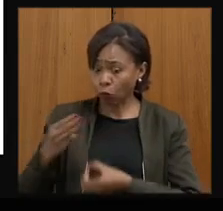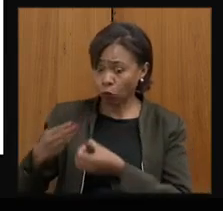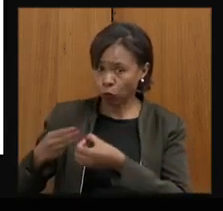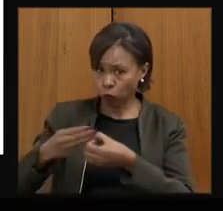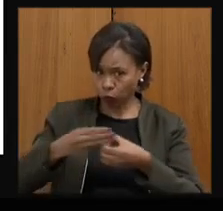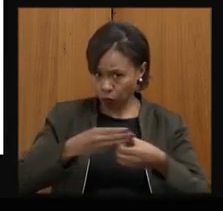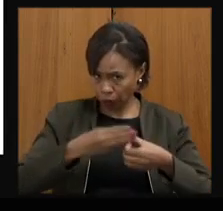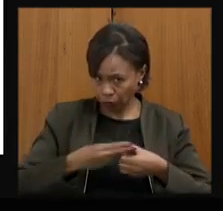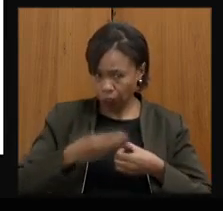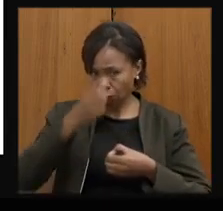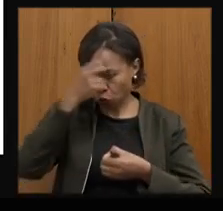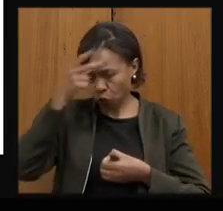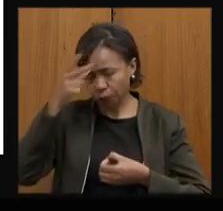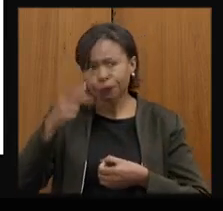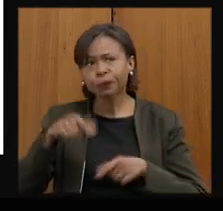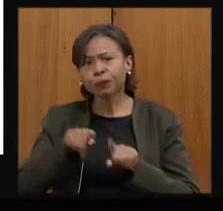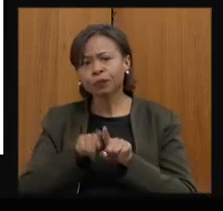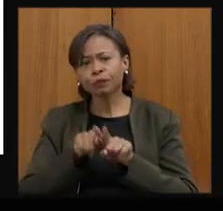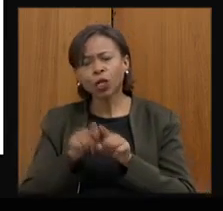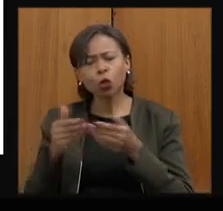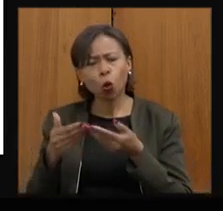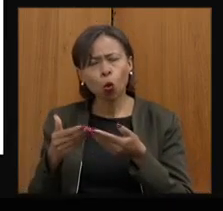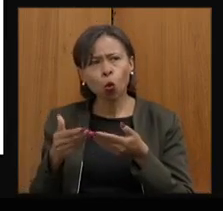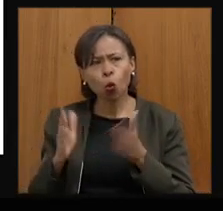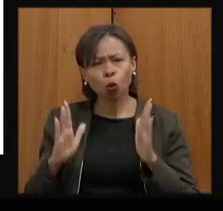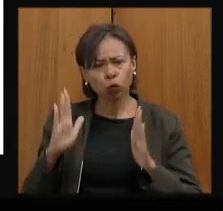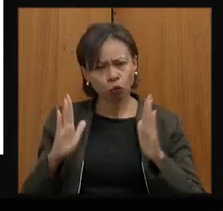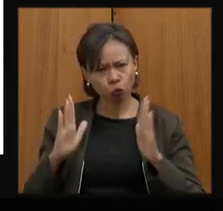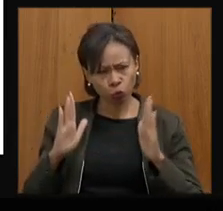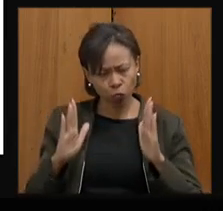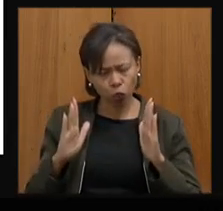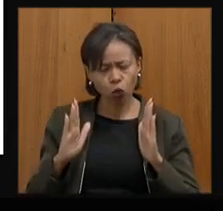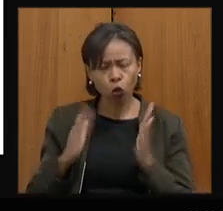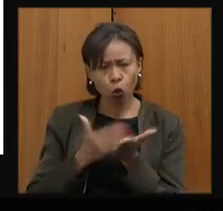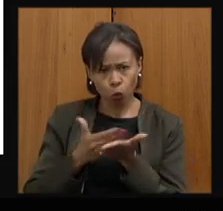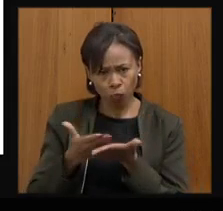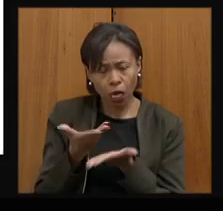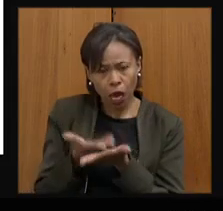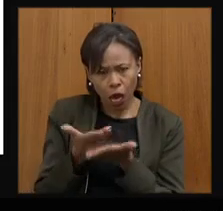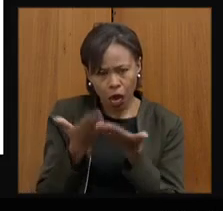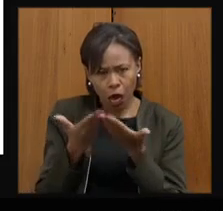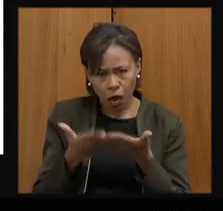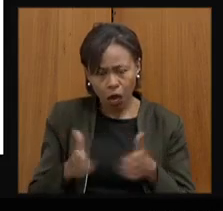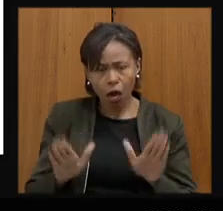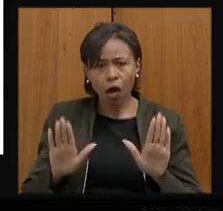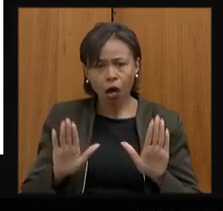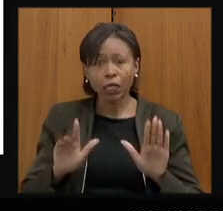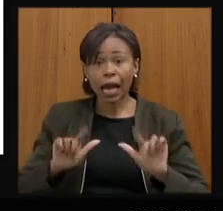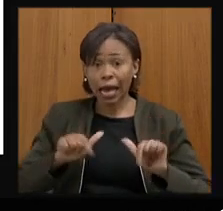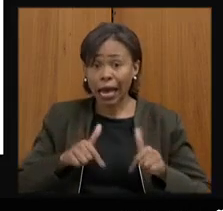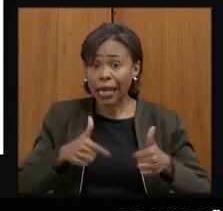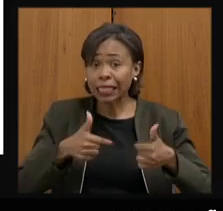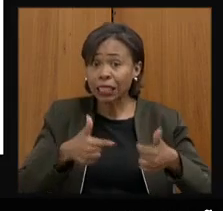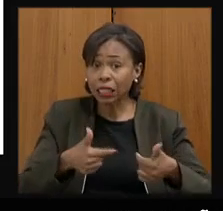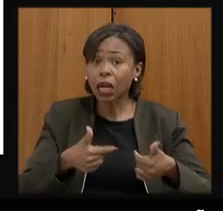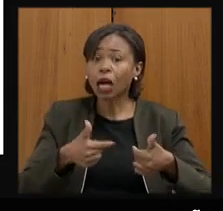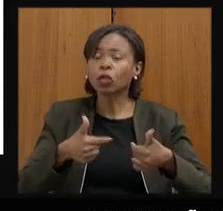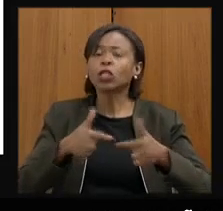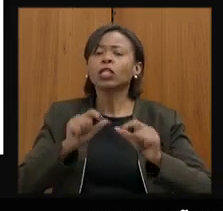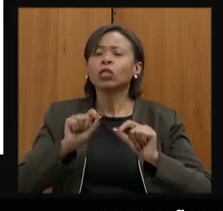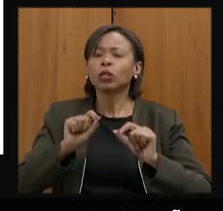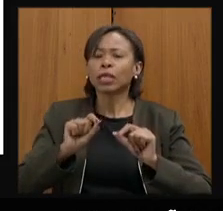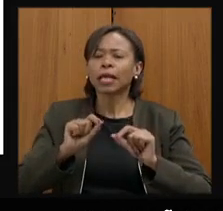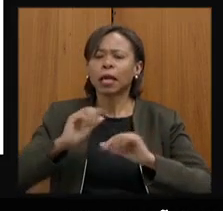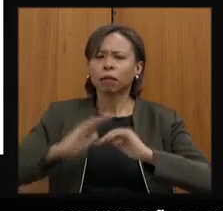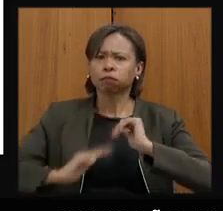Tivemos um período, no início do ano letivo, de ações de fortalecimento aos vínculos e às habilidades socioemocionais,